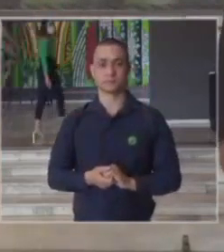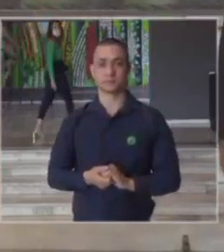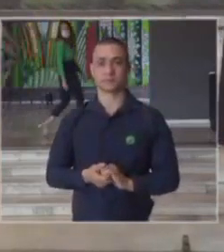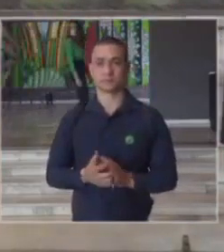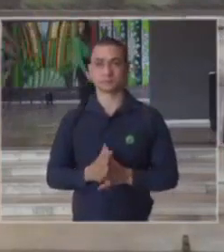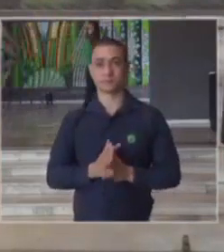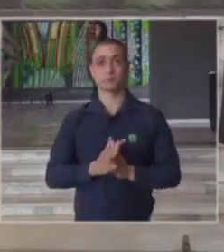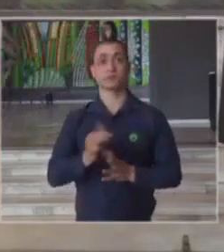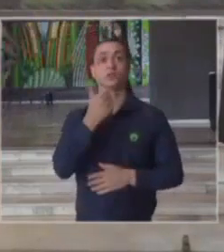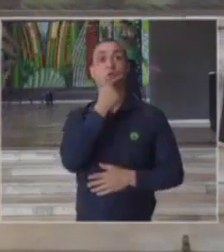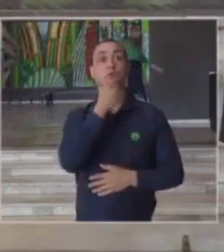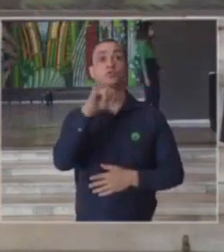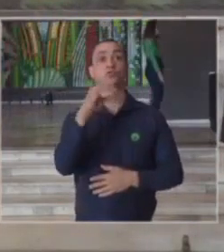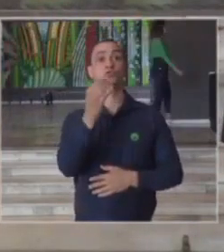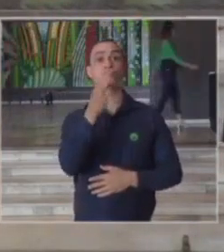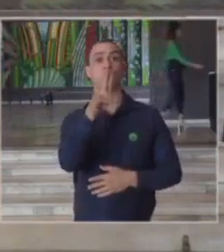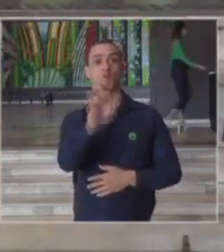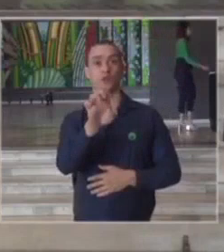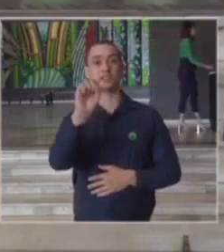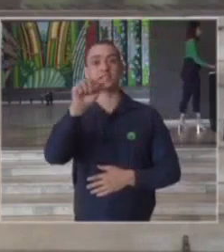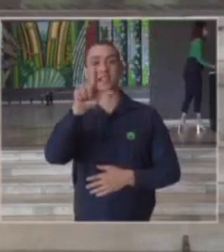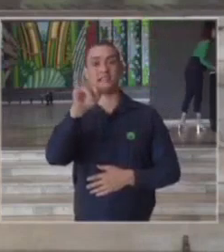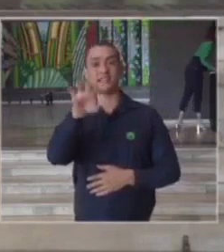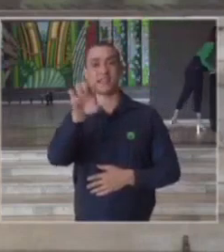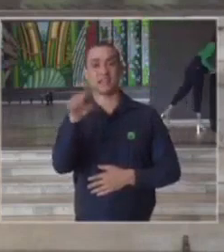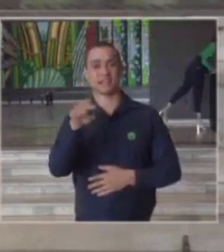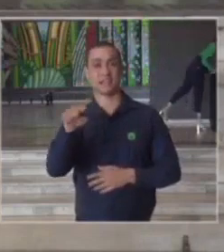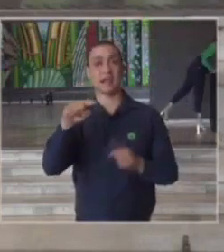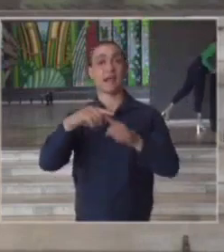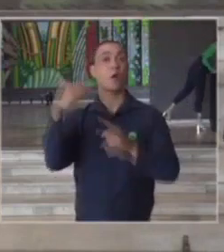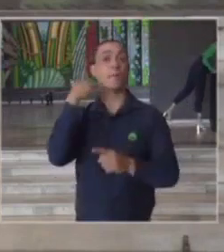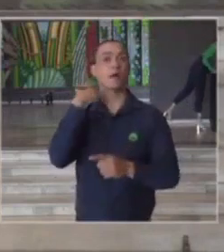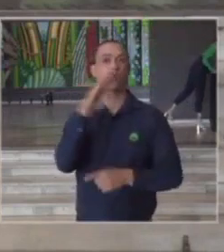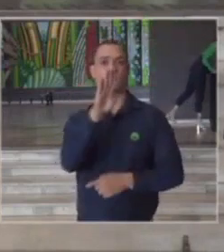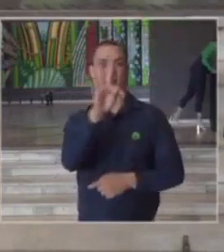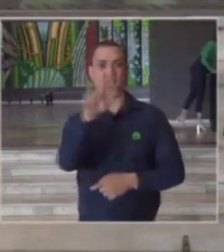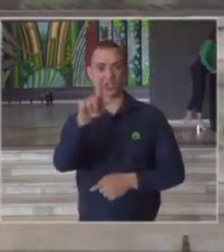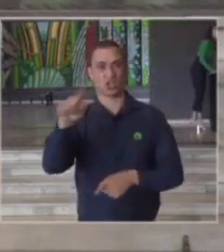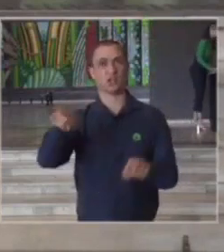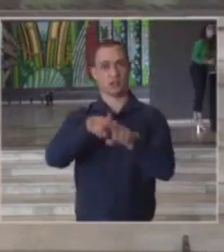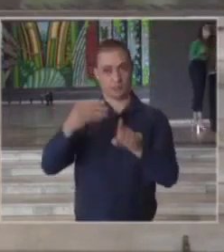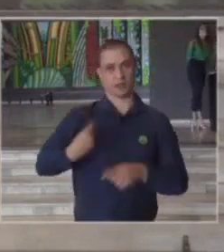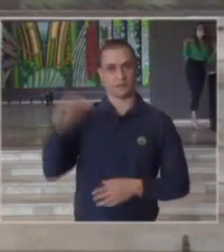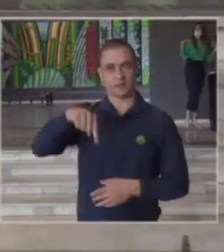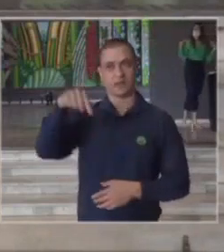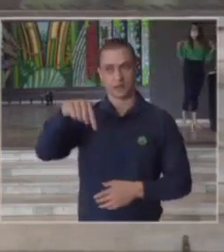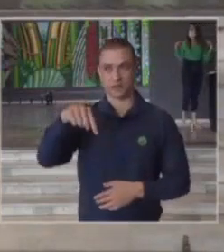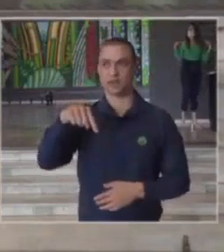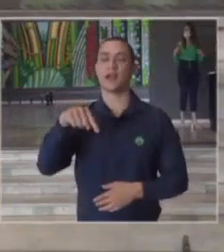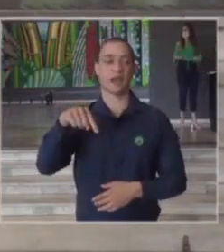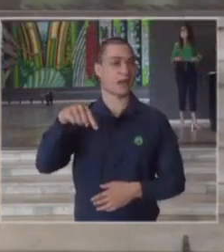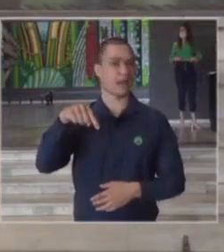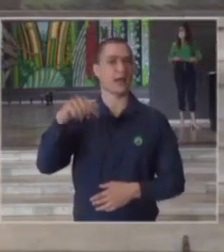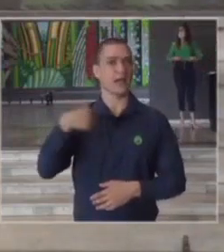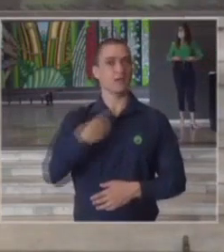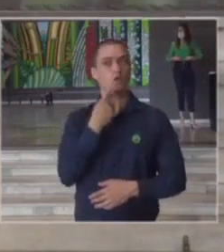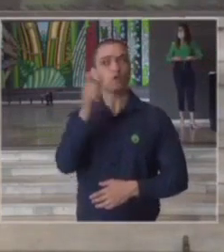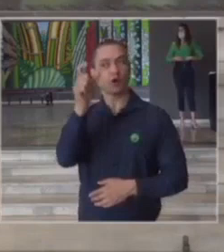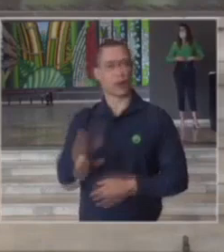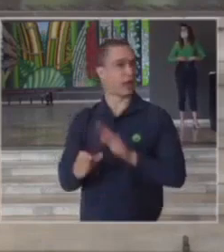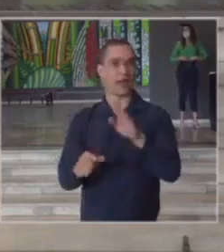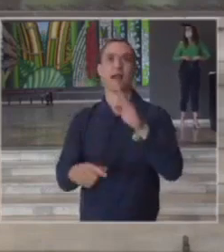o Jofre Salies do Banco BTG que está aqui é um grande eu vou citar